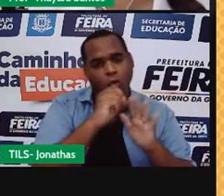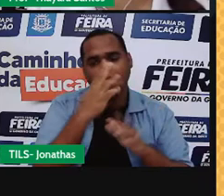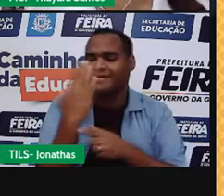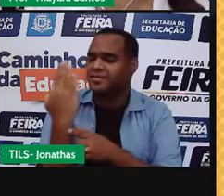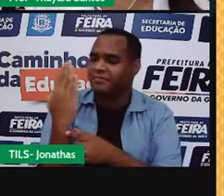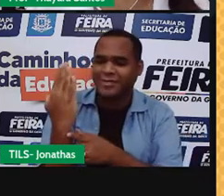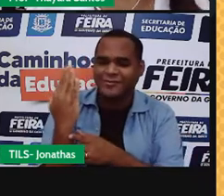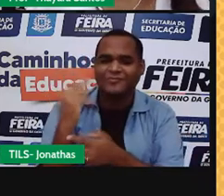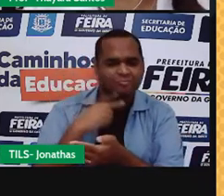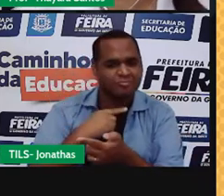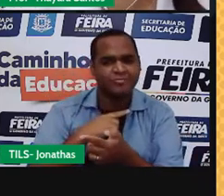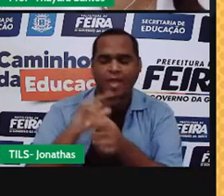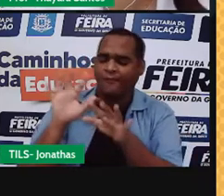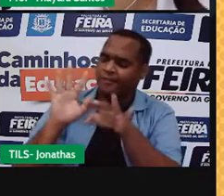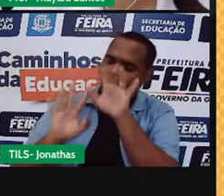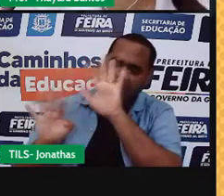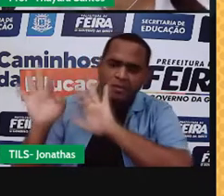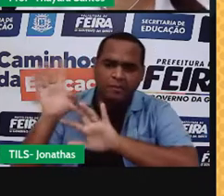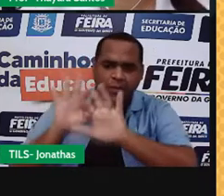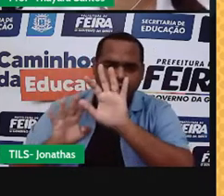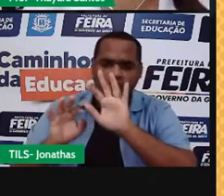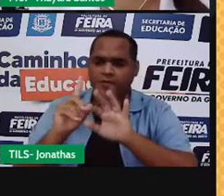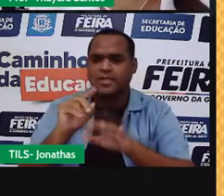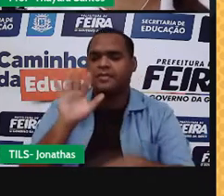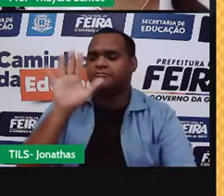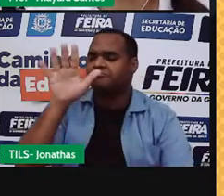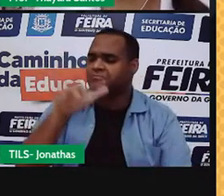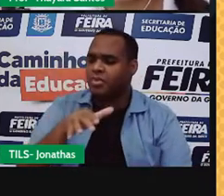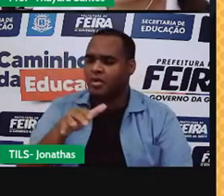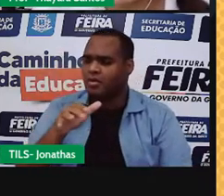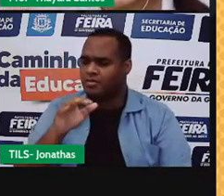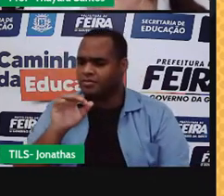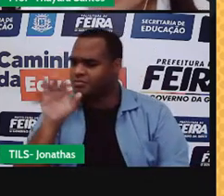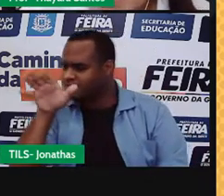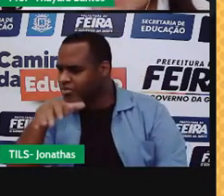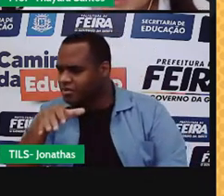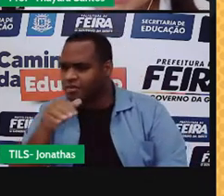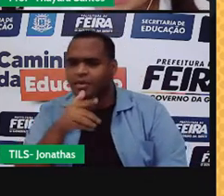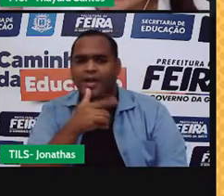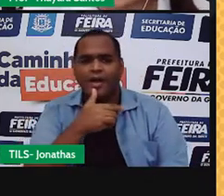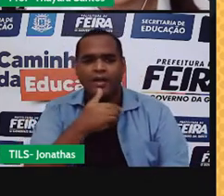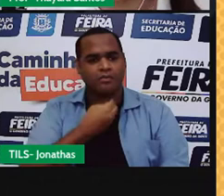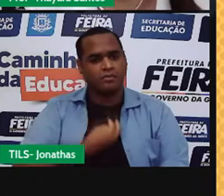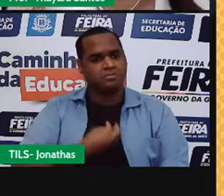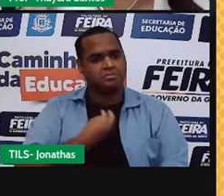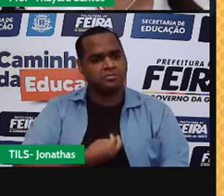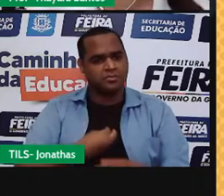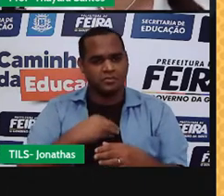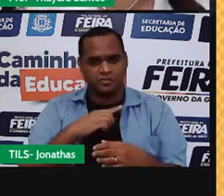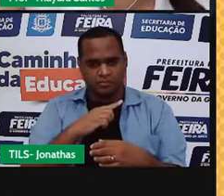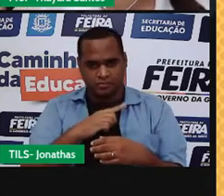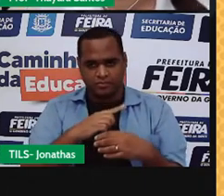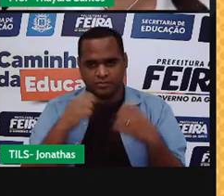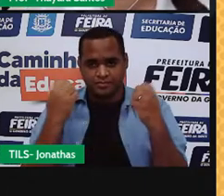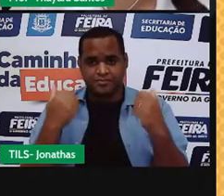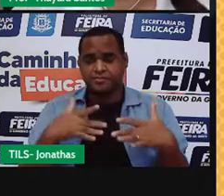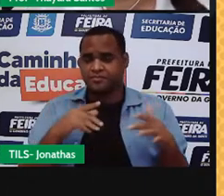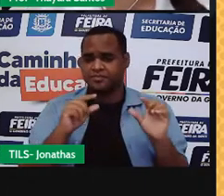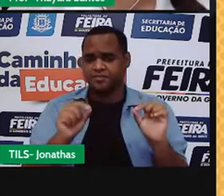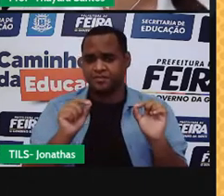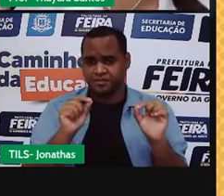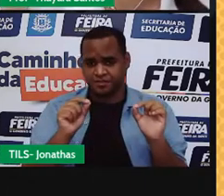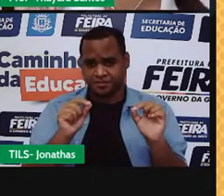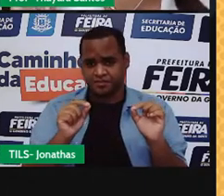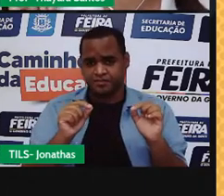embaçado. Por quê? Se você passar a mão, você vai ver que está a água mesmo ali, está líquido. O que foi que aconteceu? A